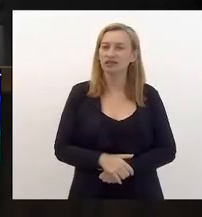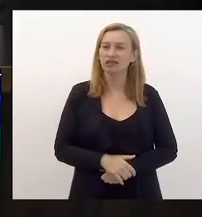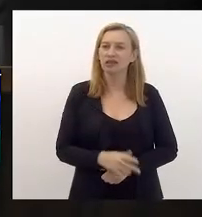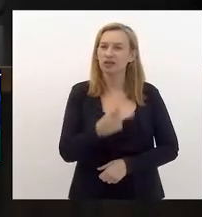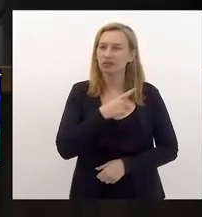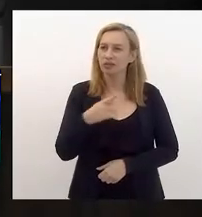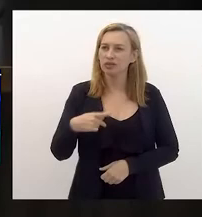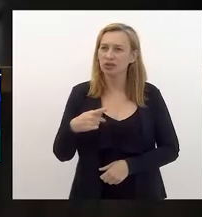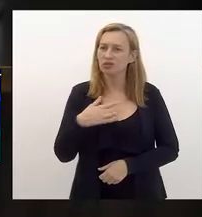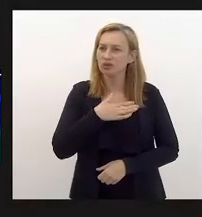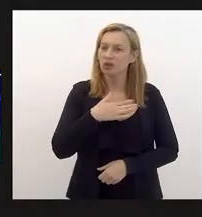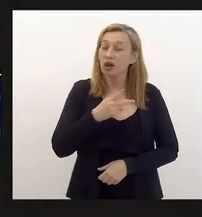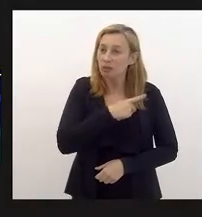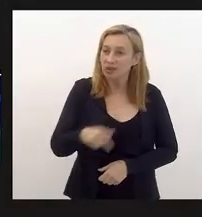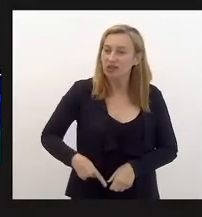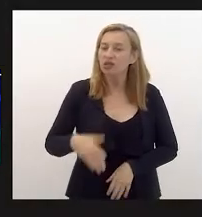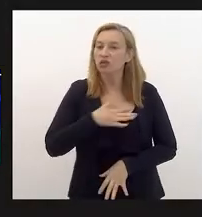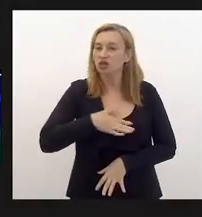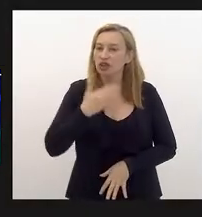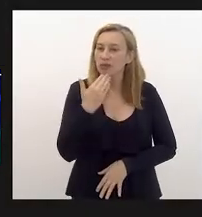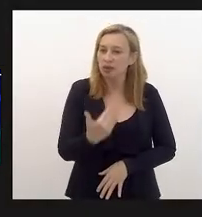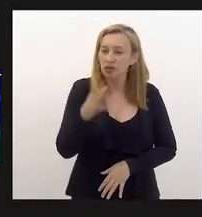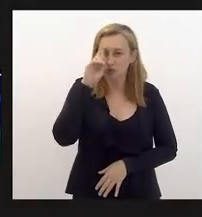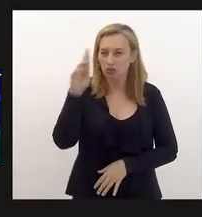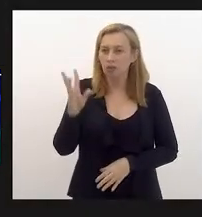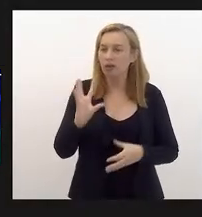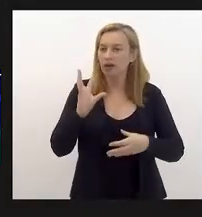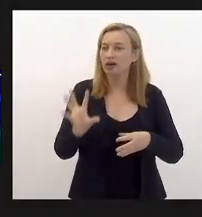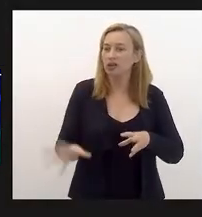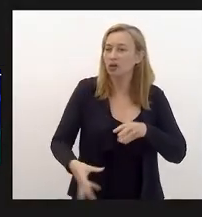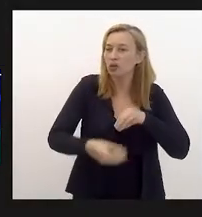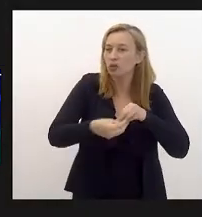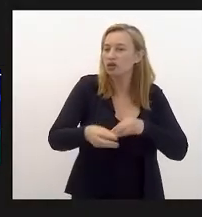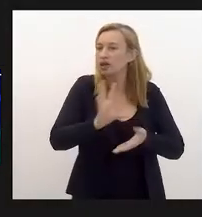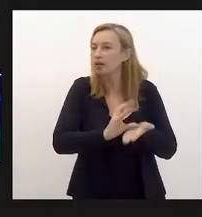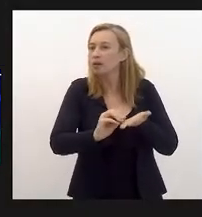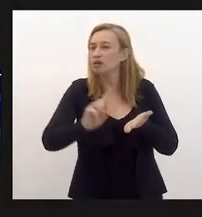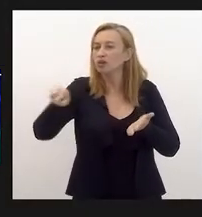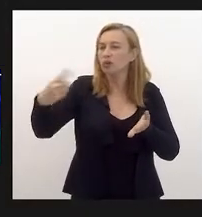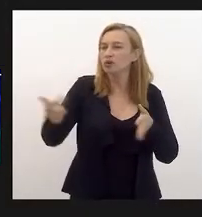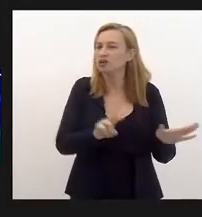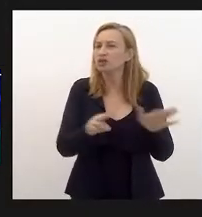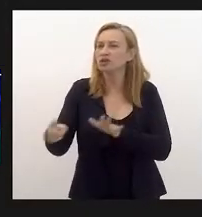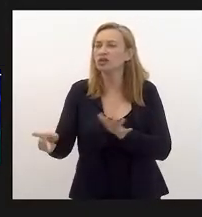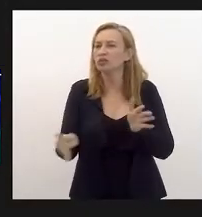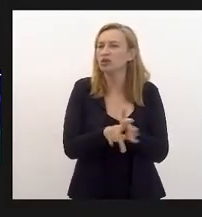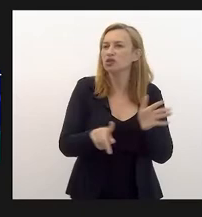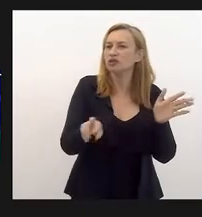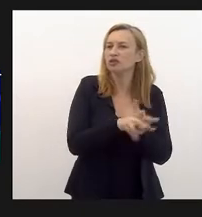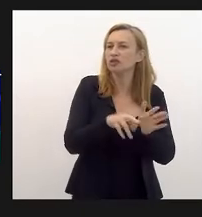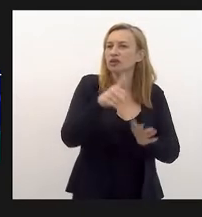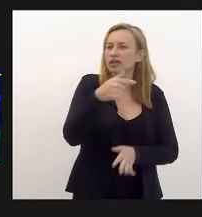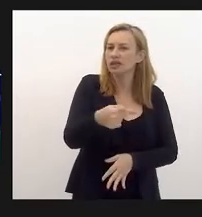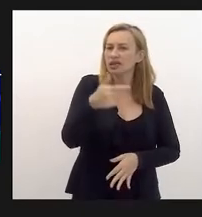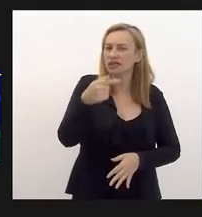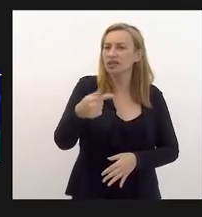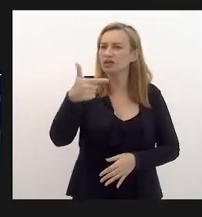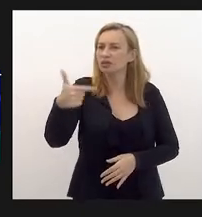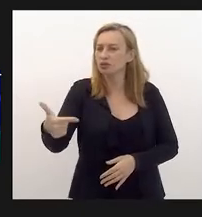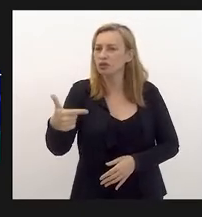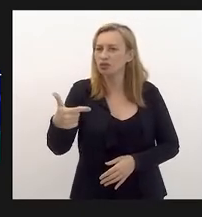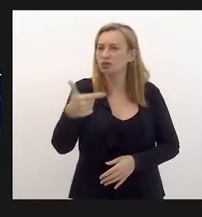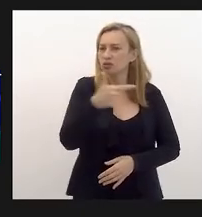Presidente, eu gostaria de pedir ao senhor para incluir na pauta da semana que vem o projeto de resolução 772